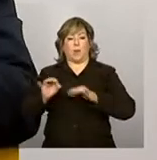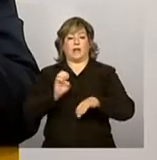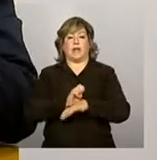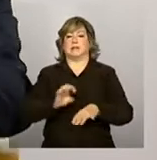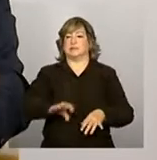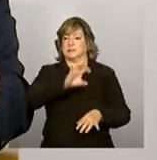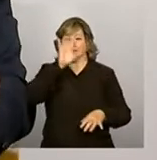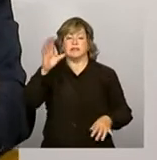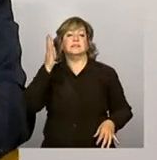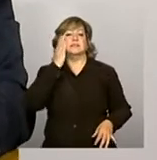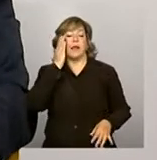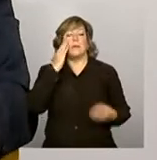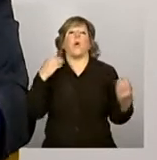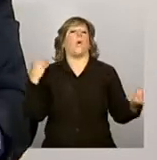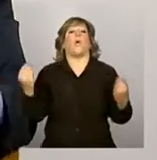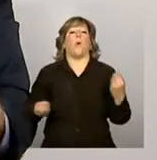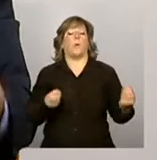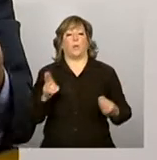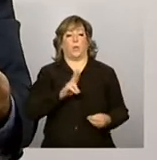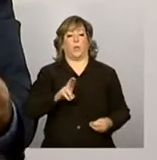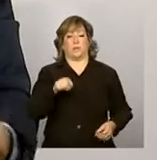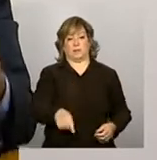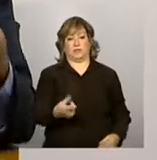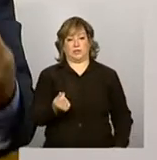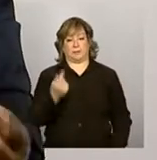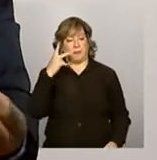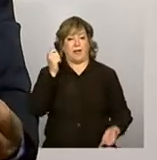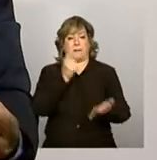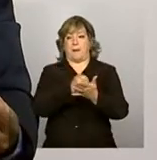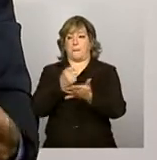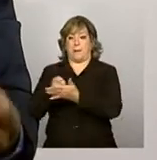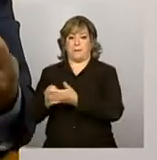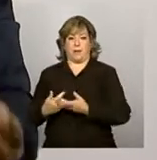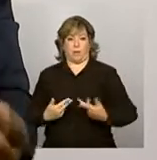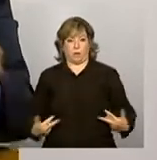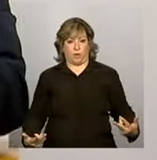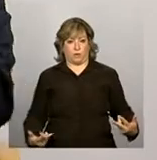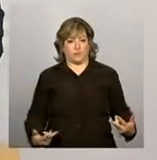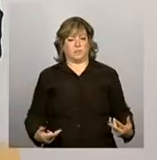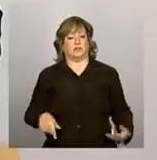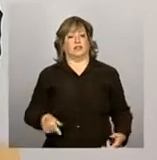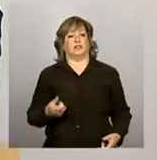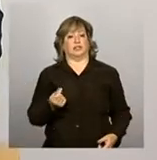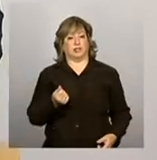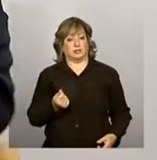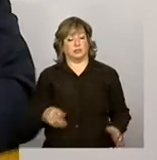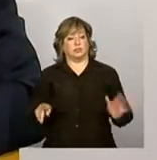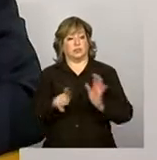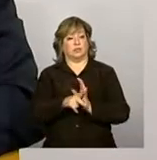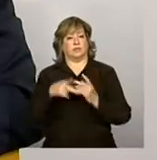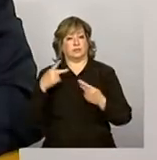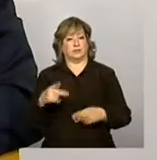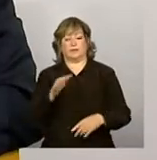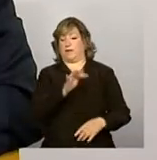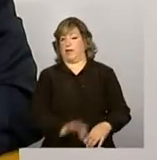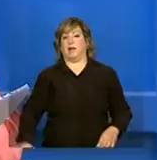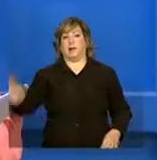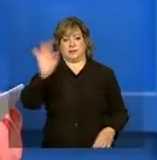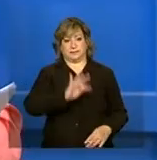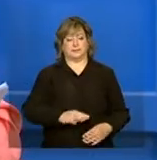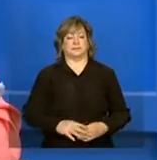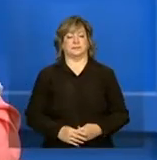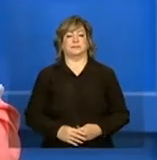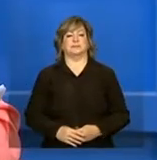saber no que ela deve gastar. Isso diz respeito, inclusive, à autonomia federativa e os recursos são do ente federativo. Bom, cada